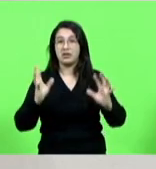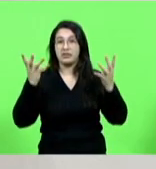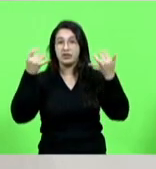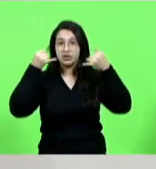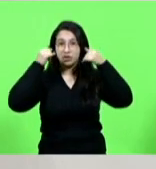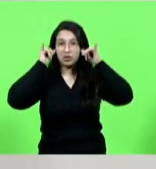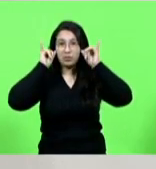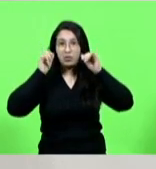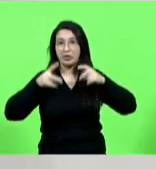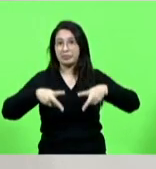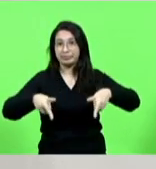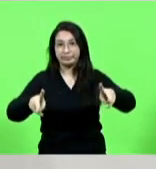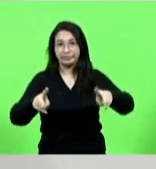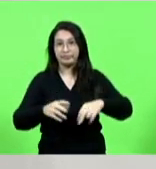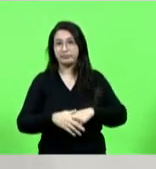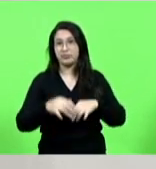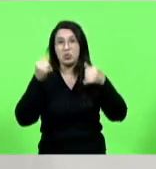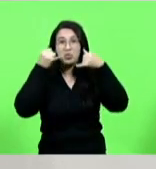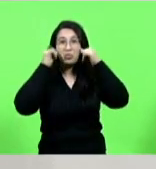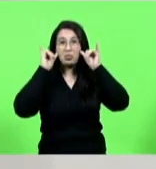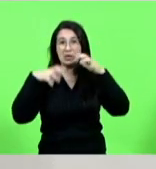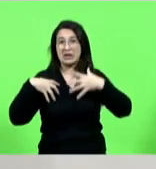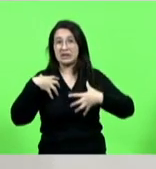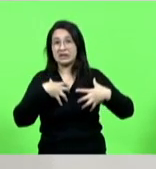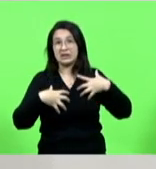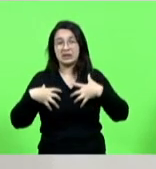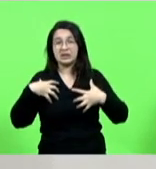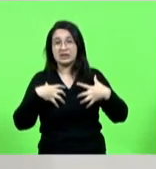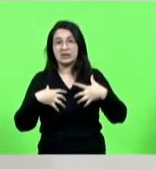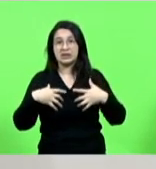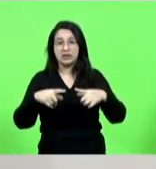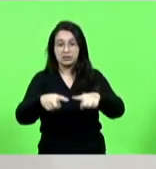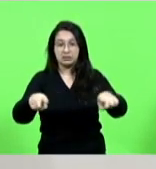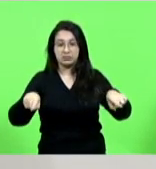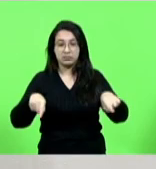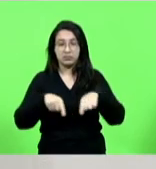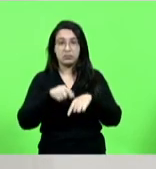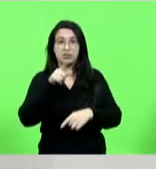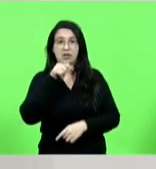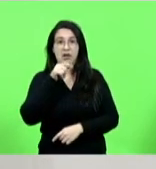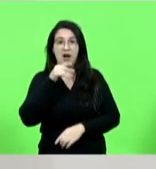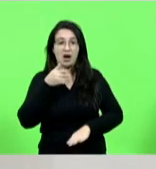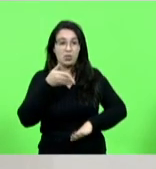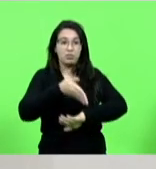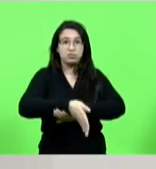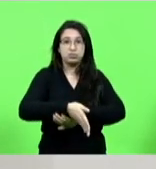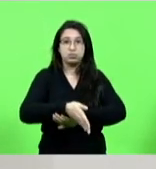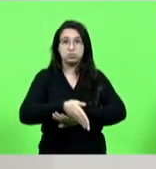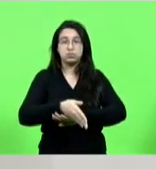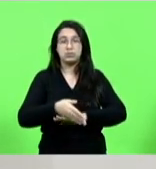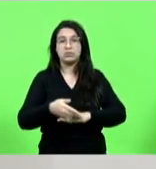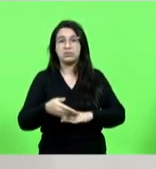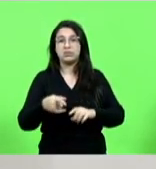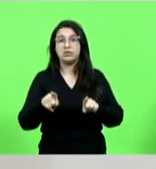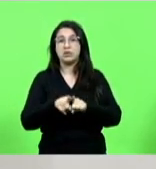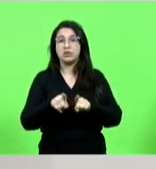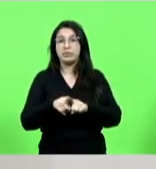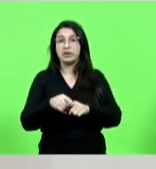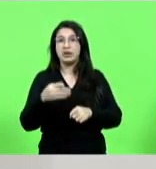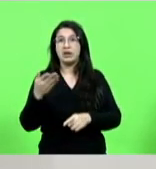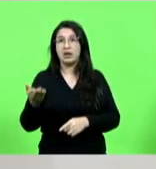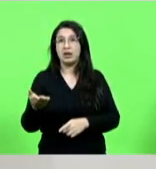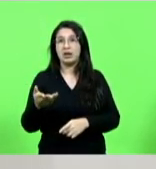o boi desesperado entrou numa piscina esses dias o boi desesperado estava lá em Porto Belo atenção